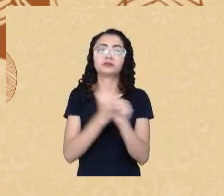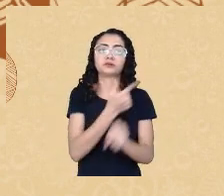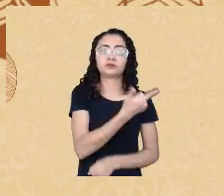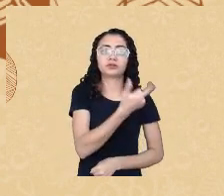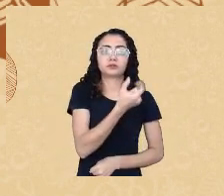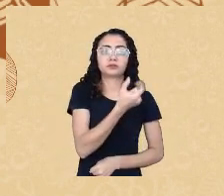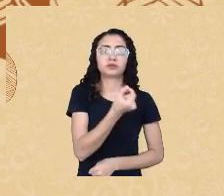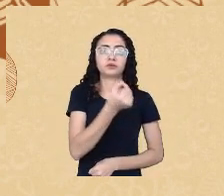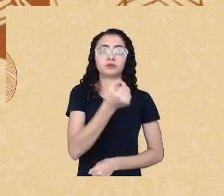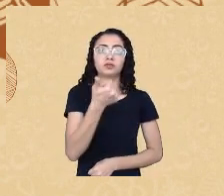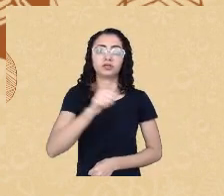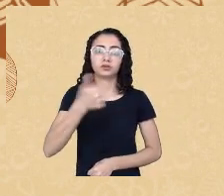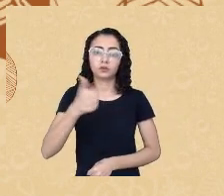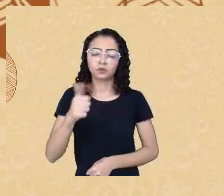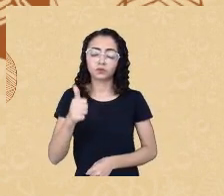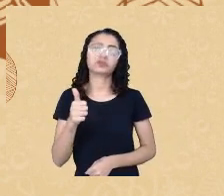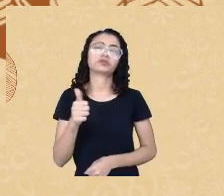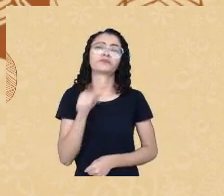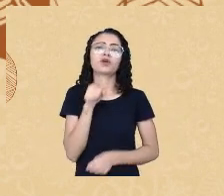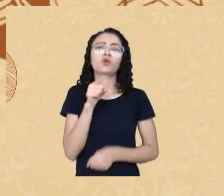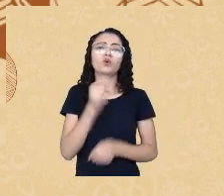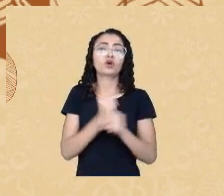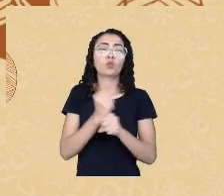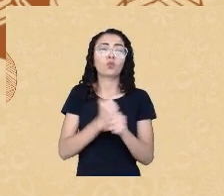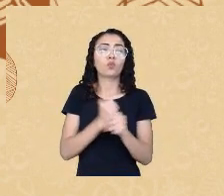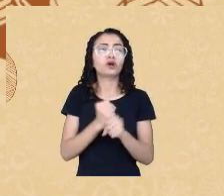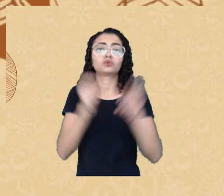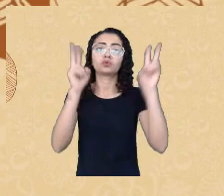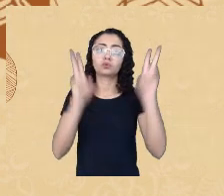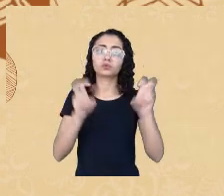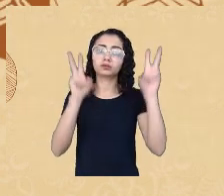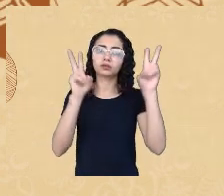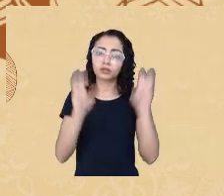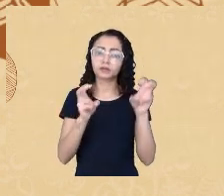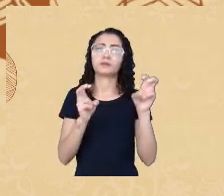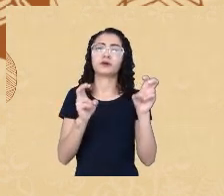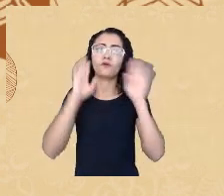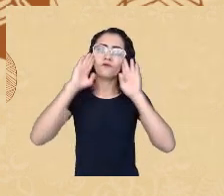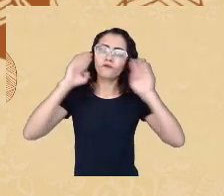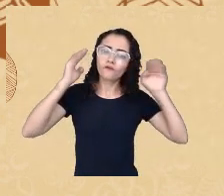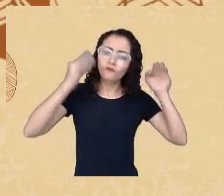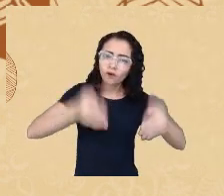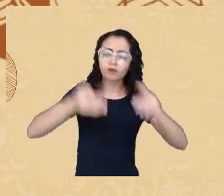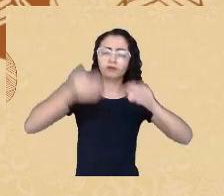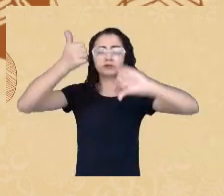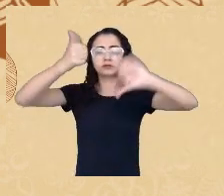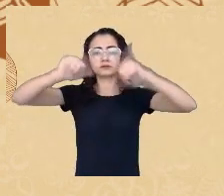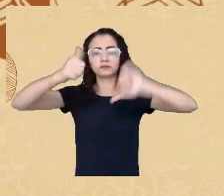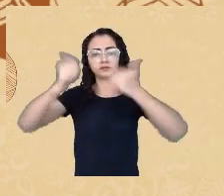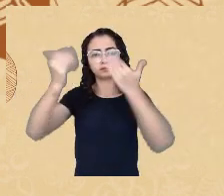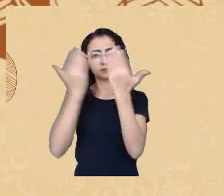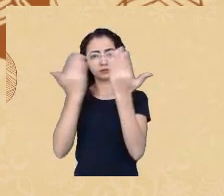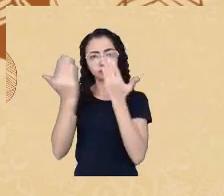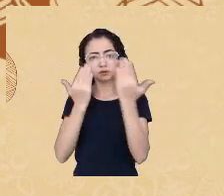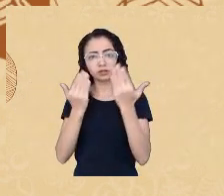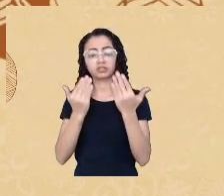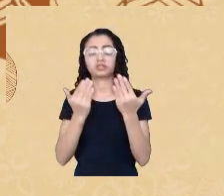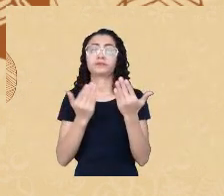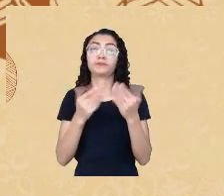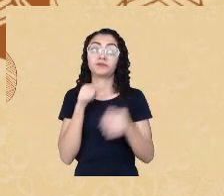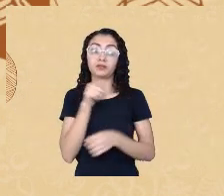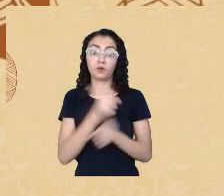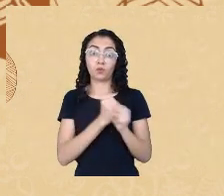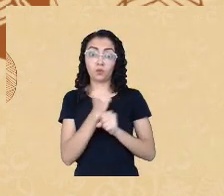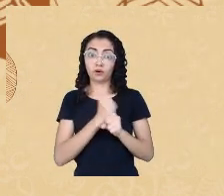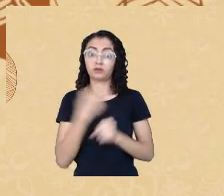Psicologia como um ano temático da avaliação psicológica. Esse ano, ele foi crucial para um conjunto de desenvolvimentos na área, inclusive,